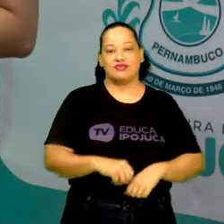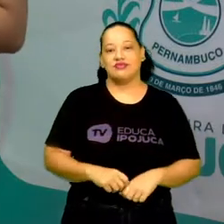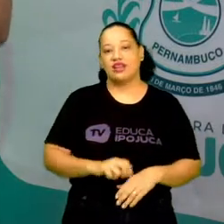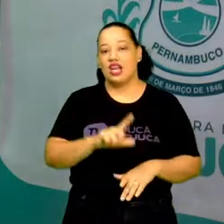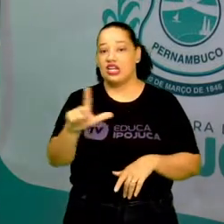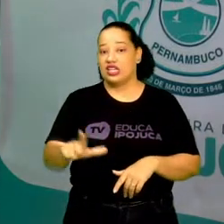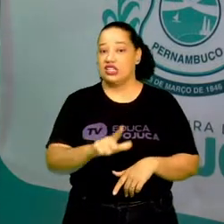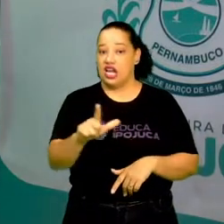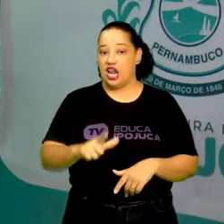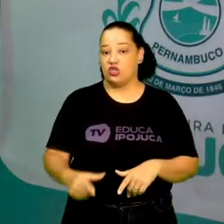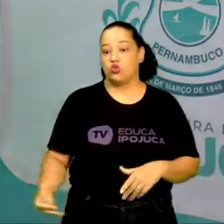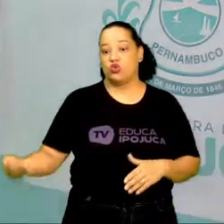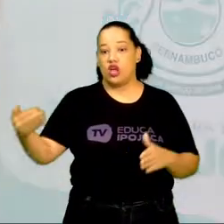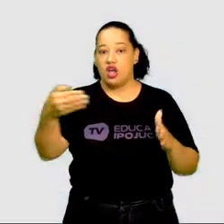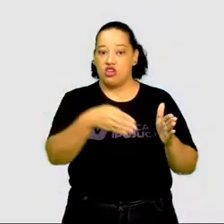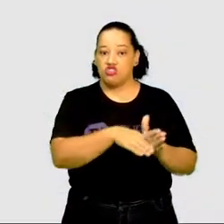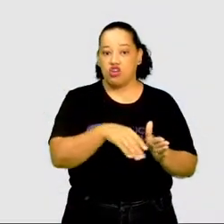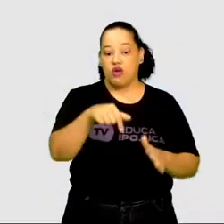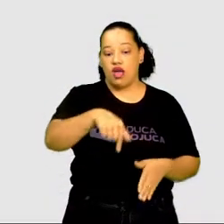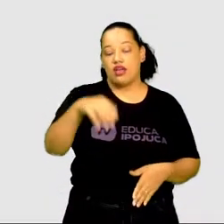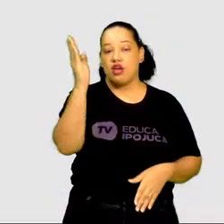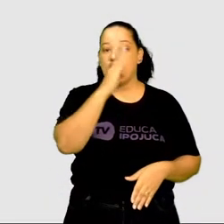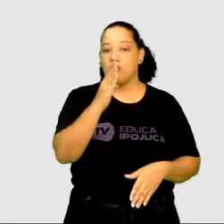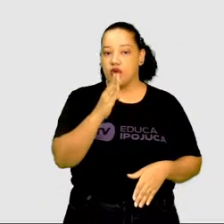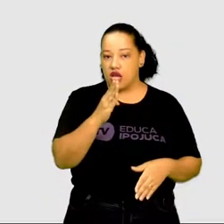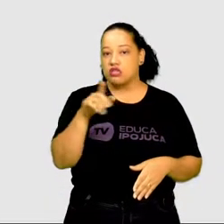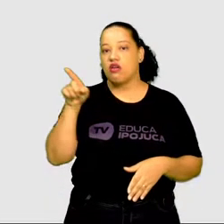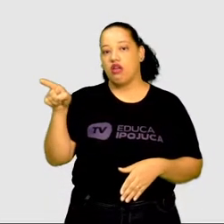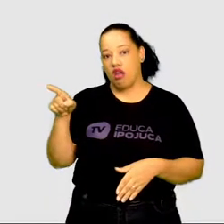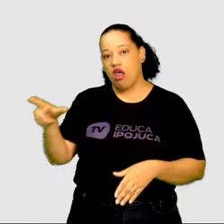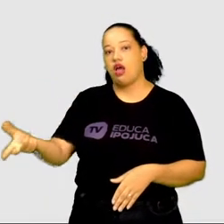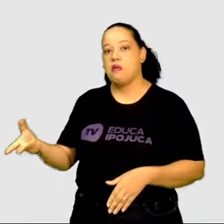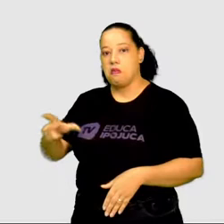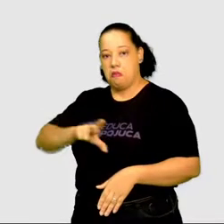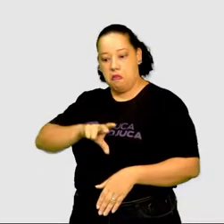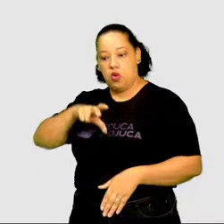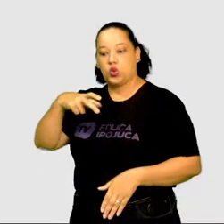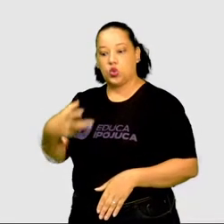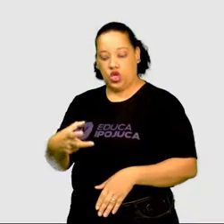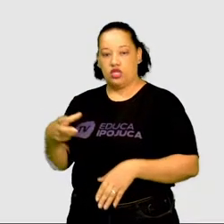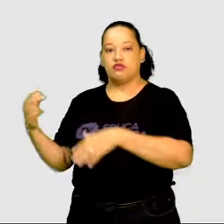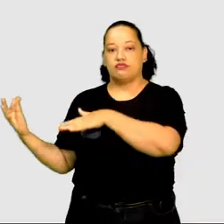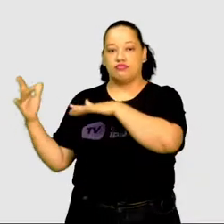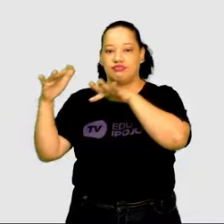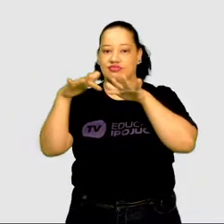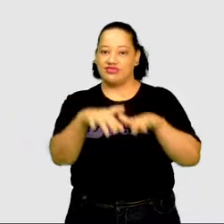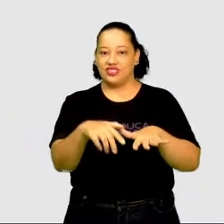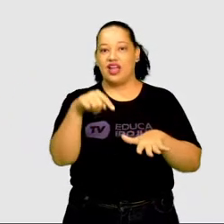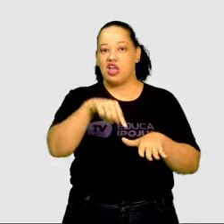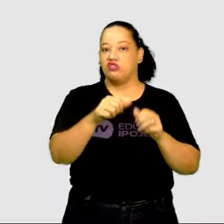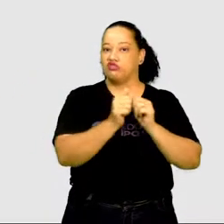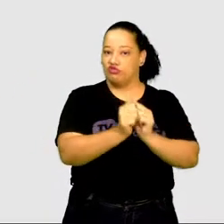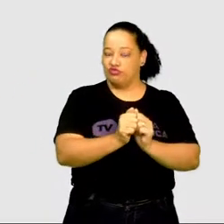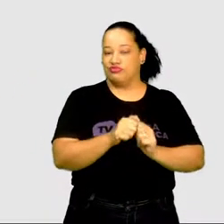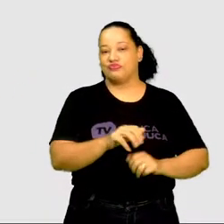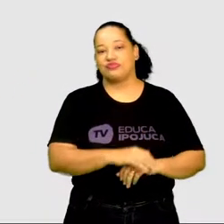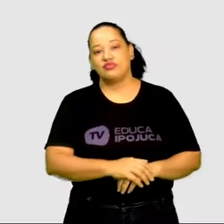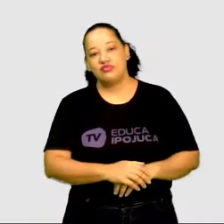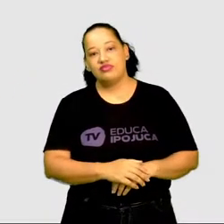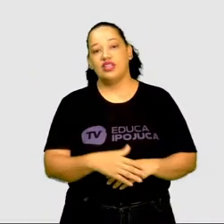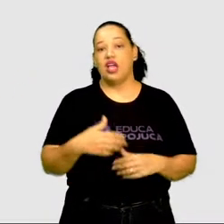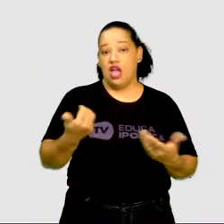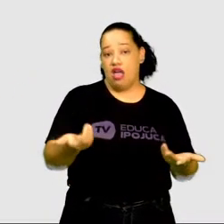chegou ao Brasil com os portugueses, e é uma forma de literatura muito popular no Norte e Nordeste do Brasil.